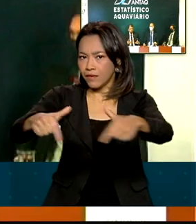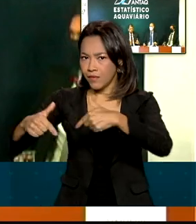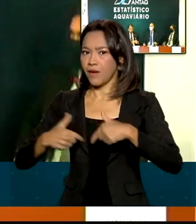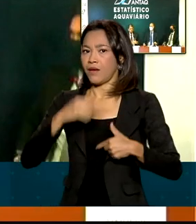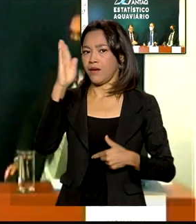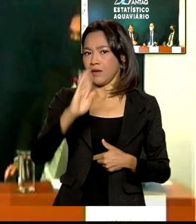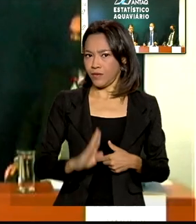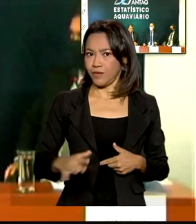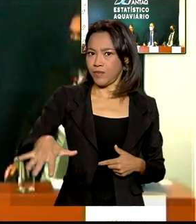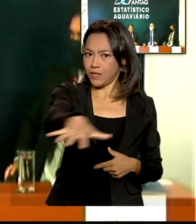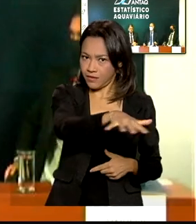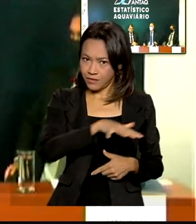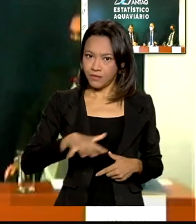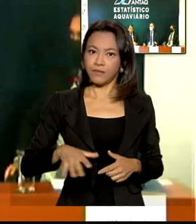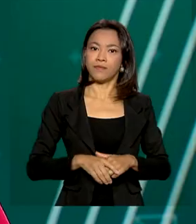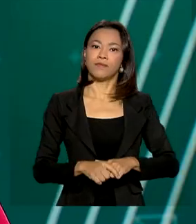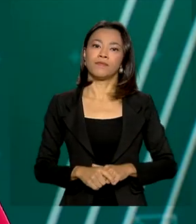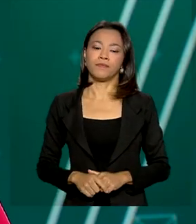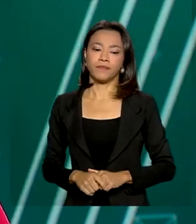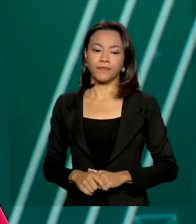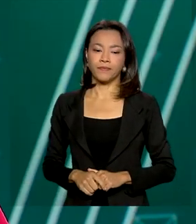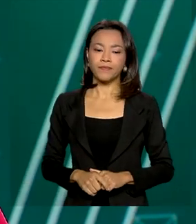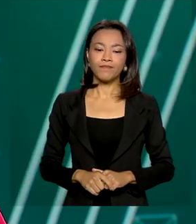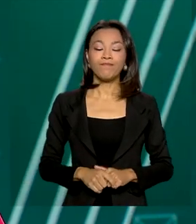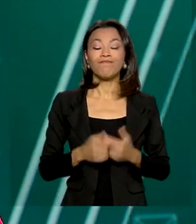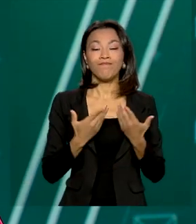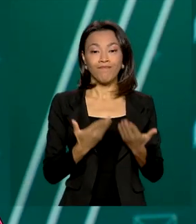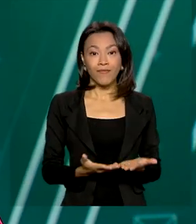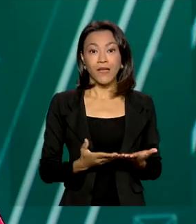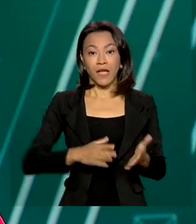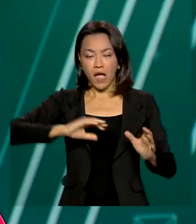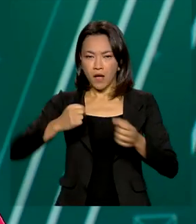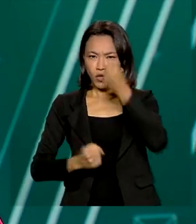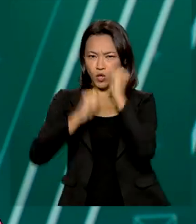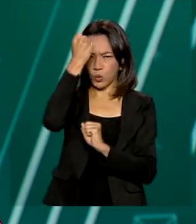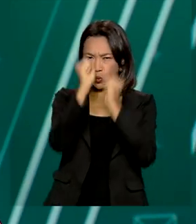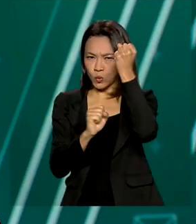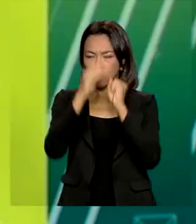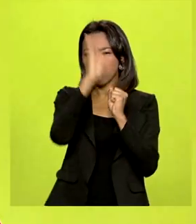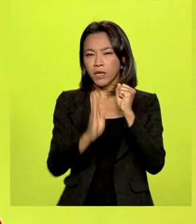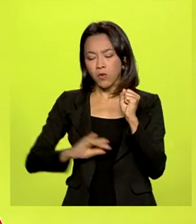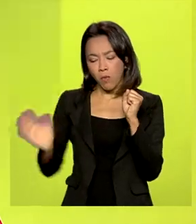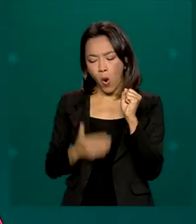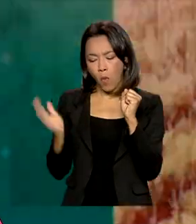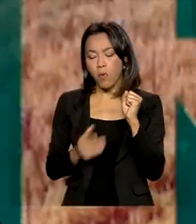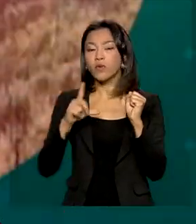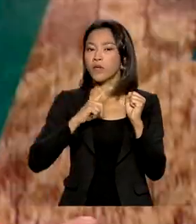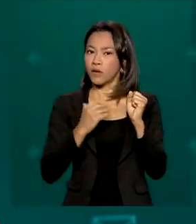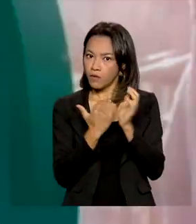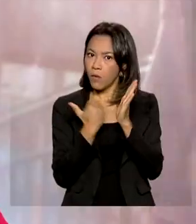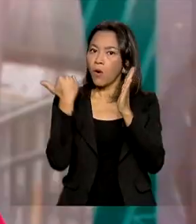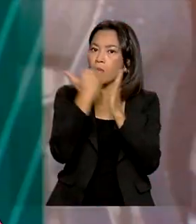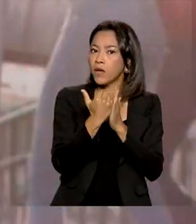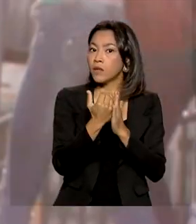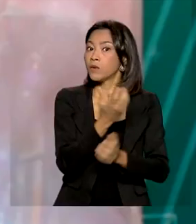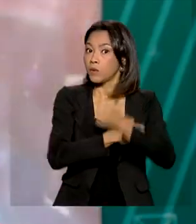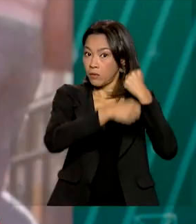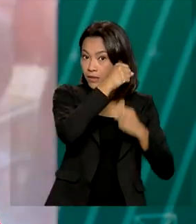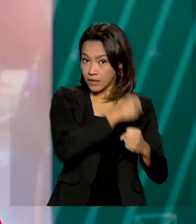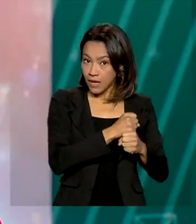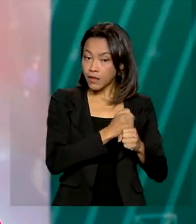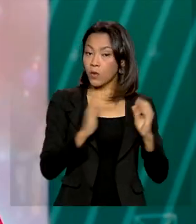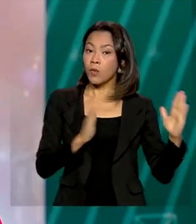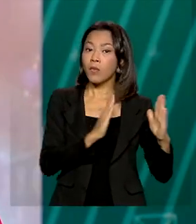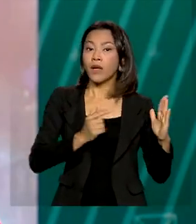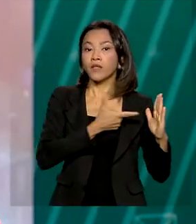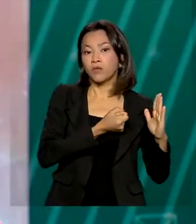num grande canteiro de obra. E a produção industrial do país teve um aumento no ano passado em relação a 2020. A